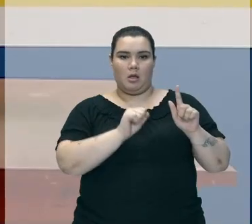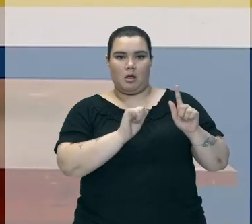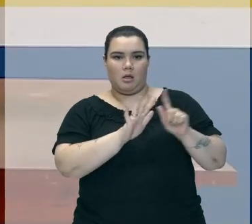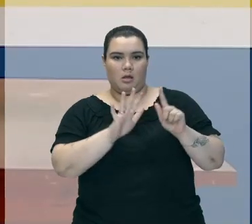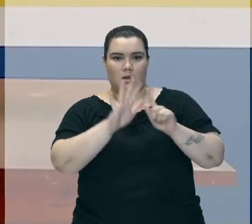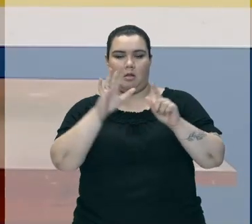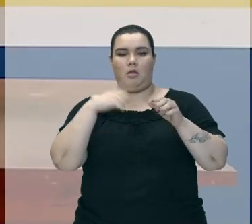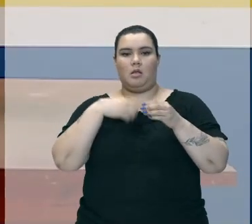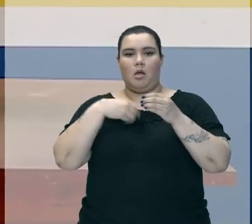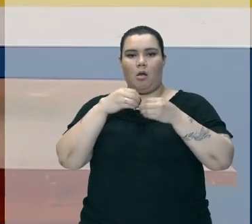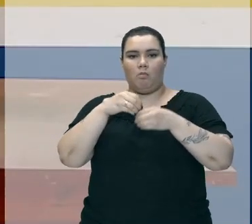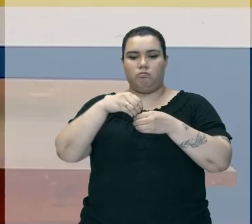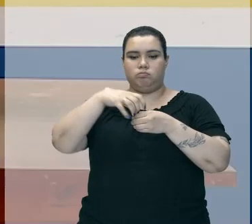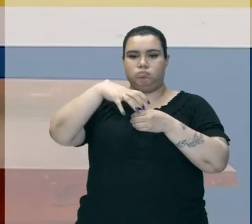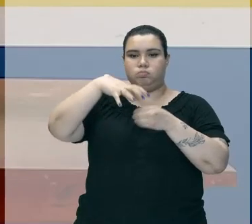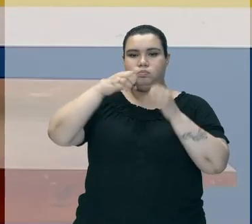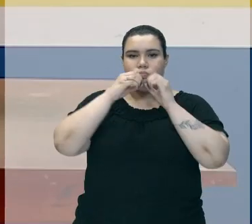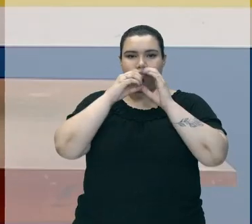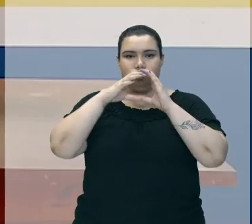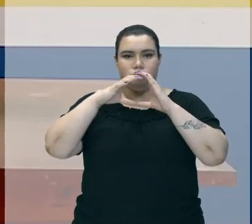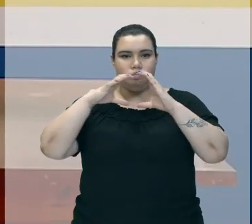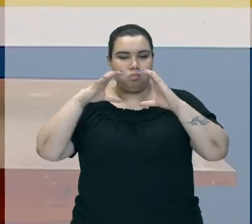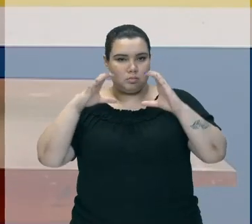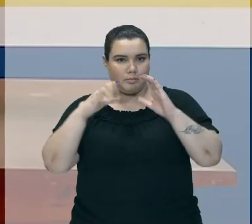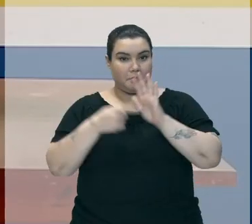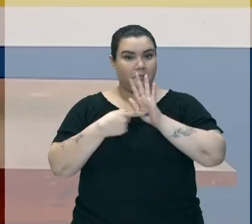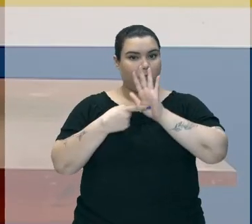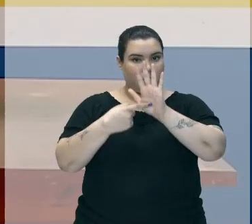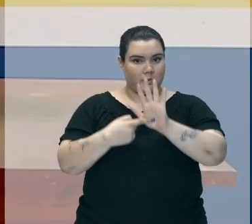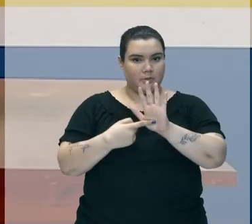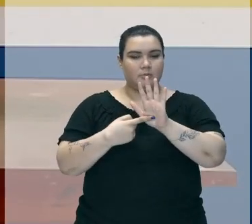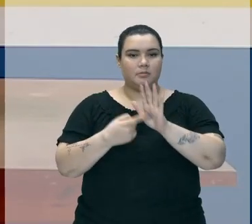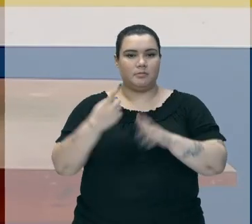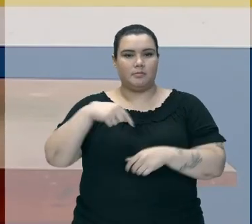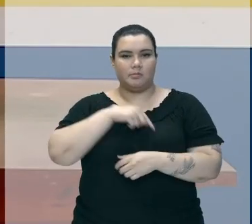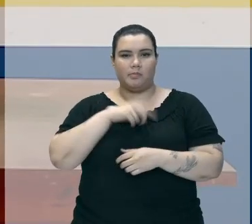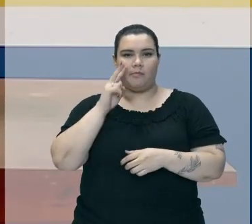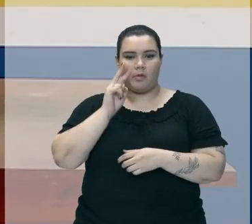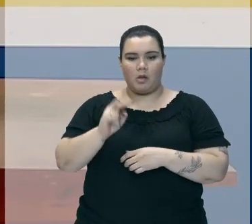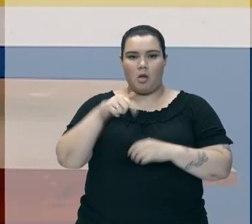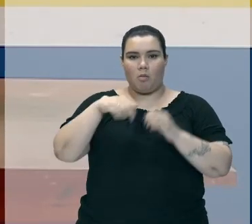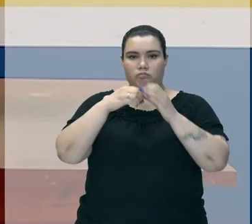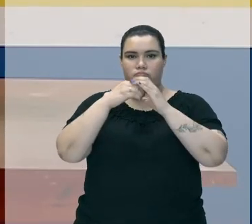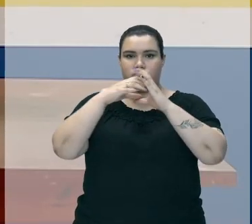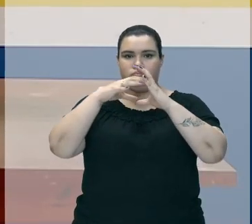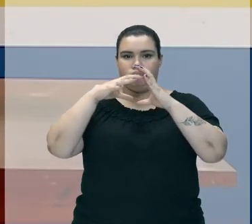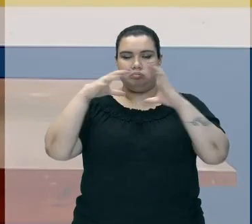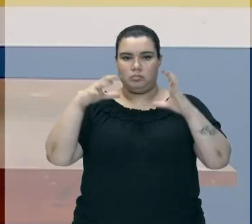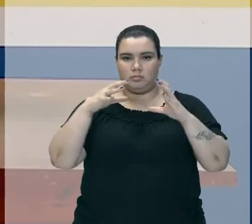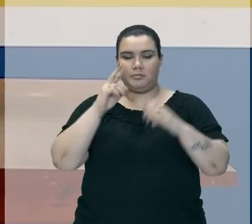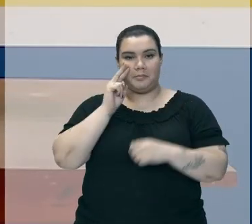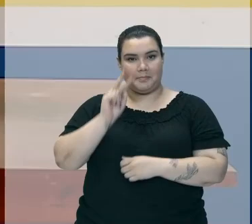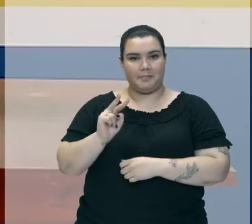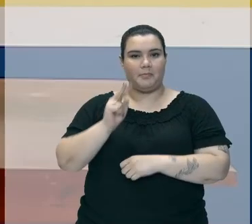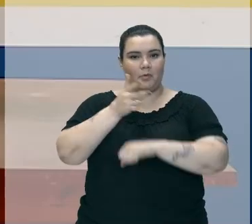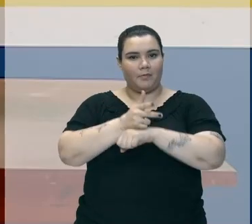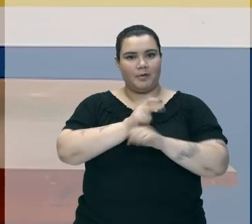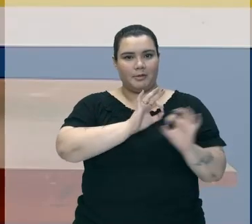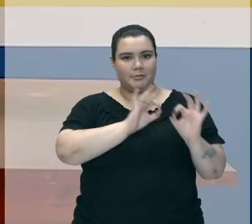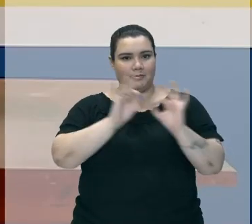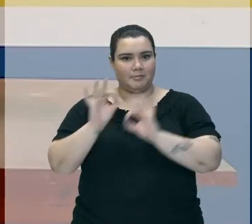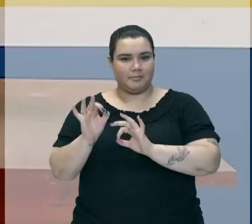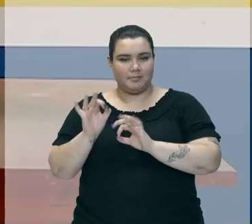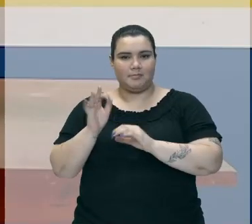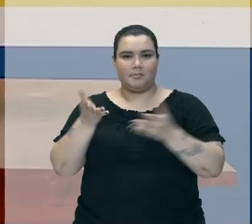Ser Armazenado No Balão Que É A Segunda Reação Química Onde Nós Vamos Explodir Esse Balão Então Fica Aqui Com A Gente E